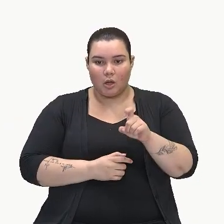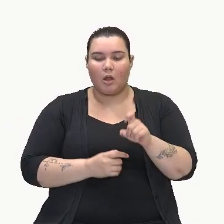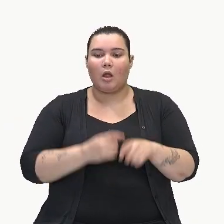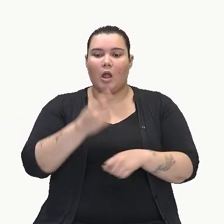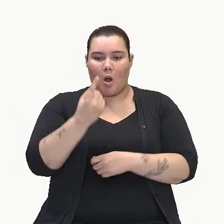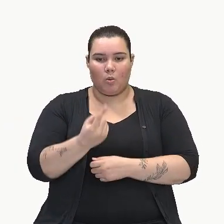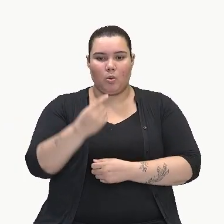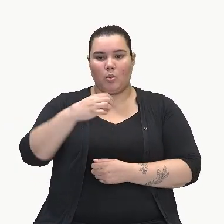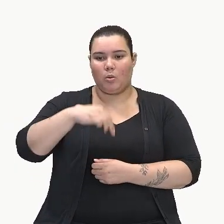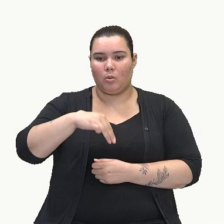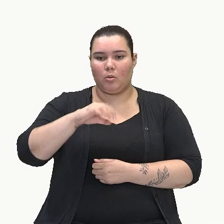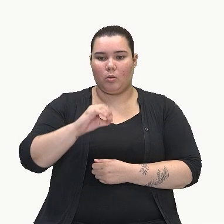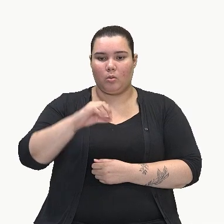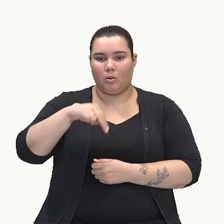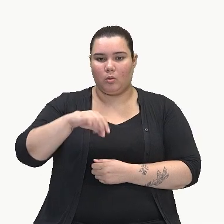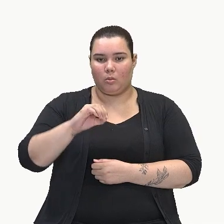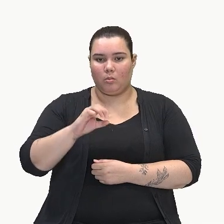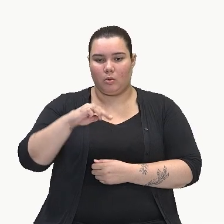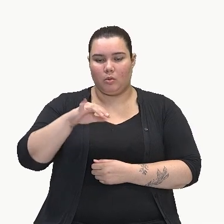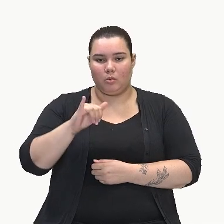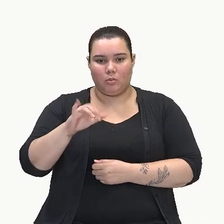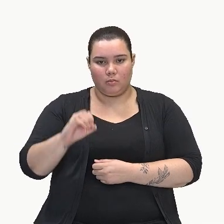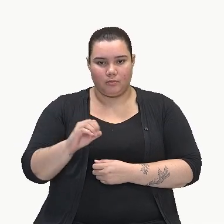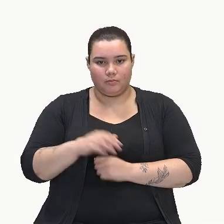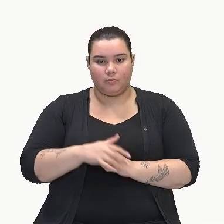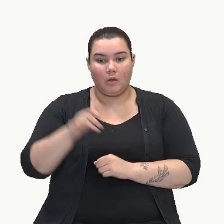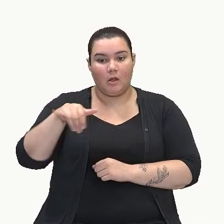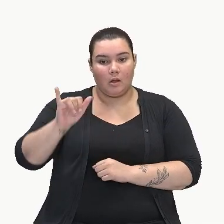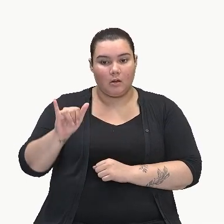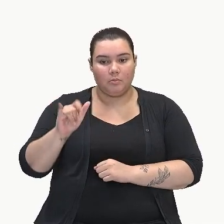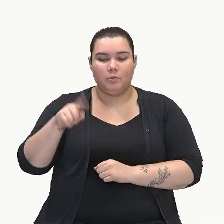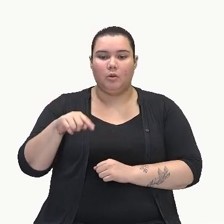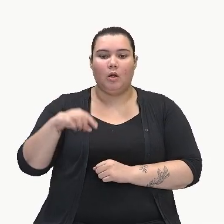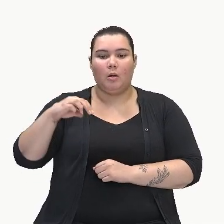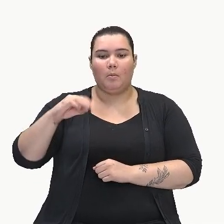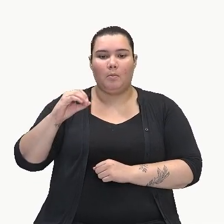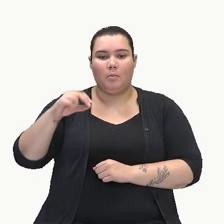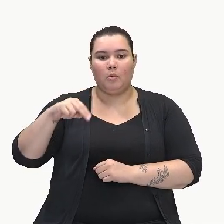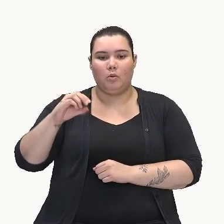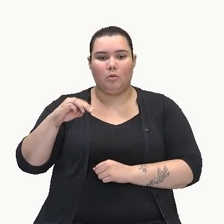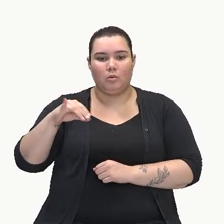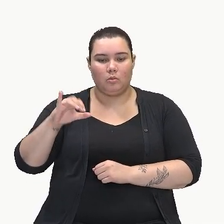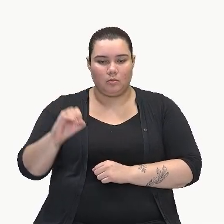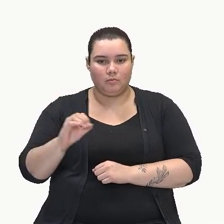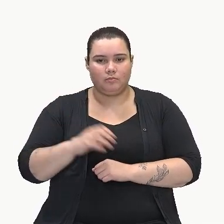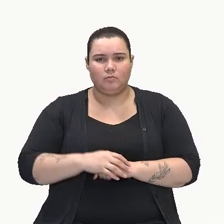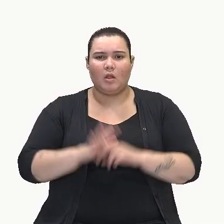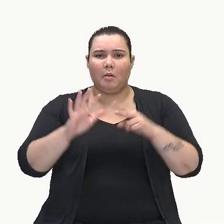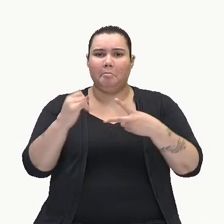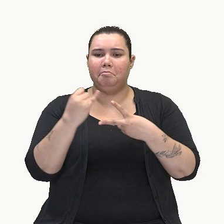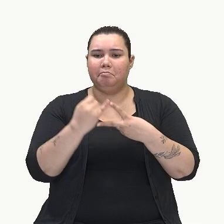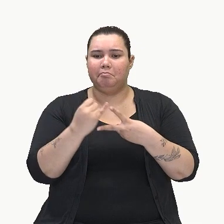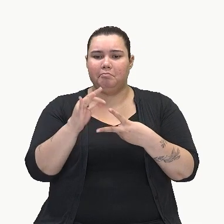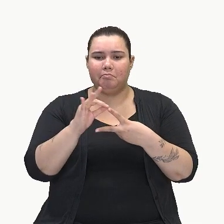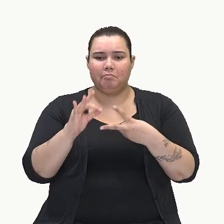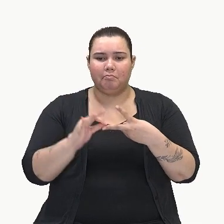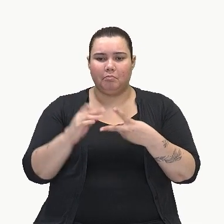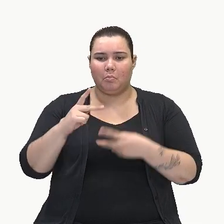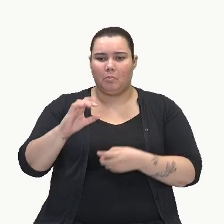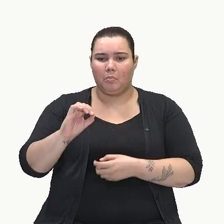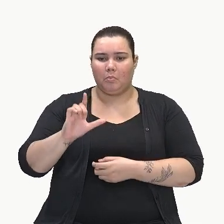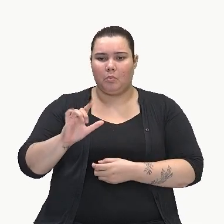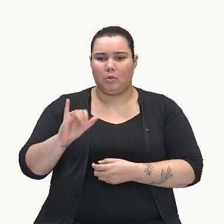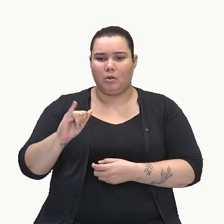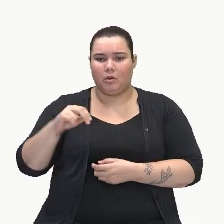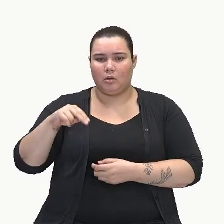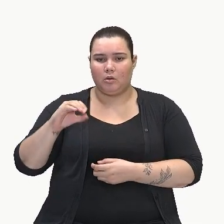monômio. Y, y é um monômio. E o que é um polinômio? É aqui